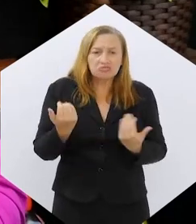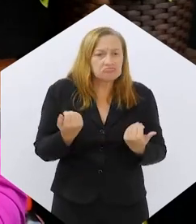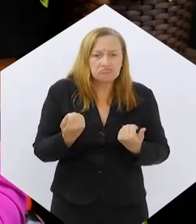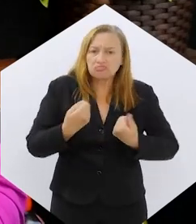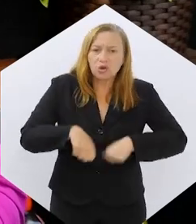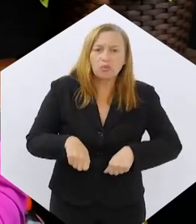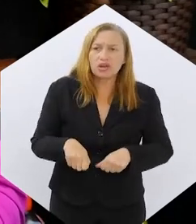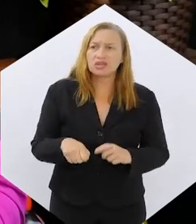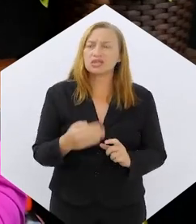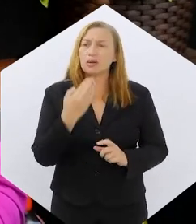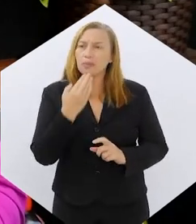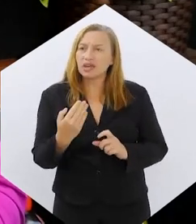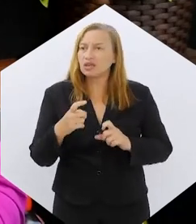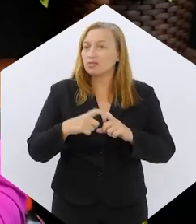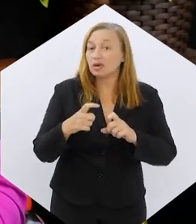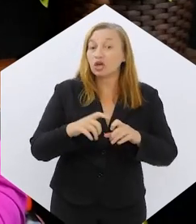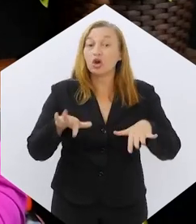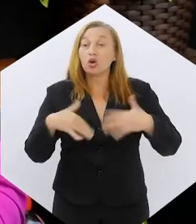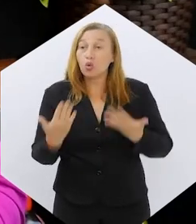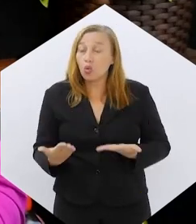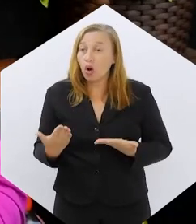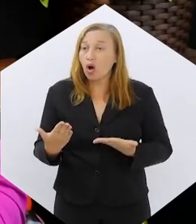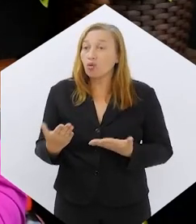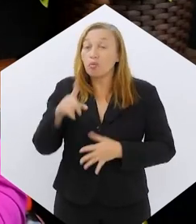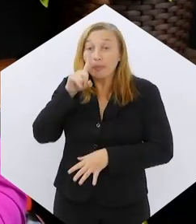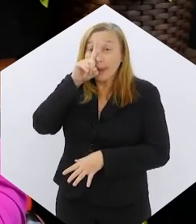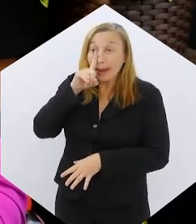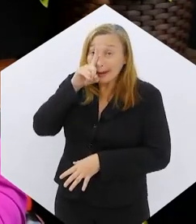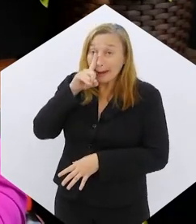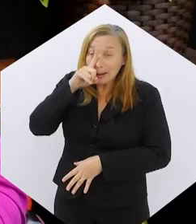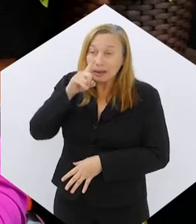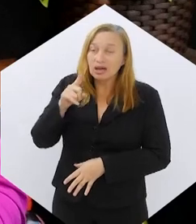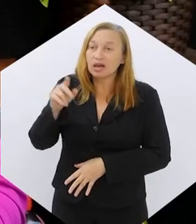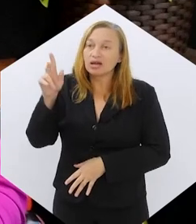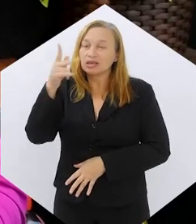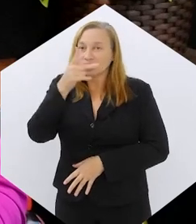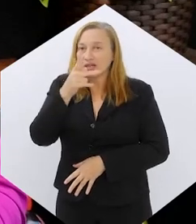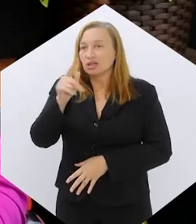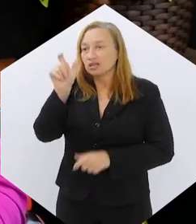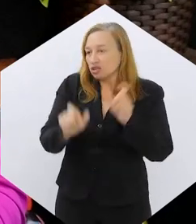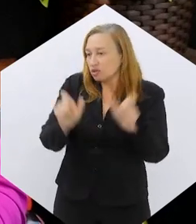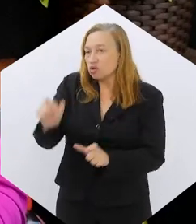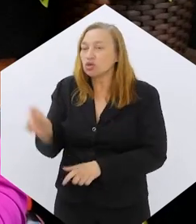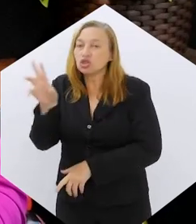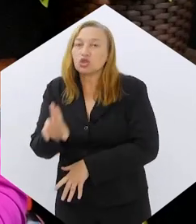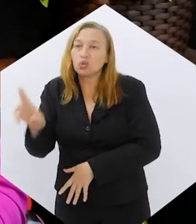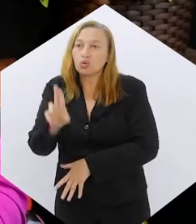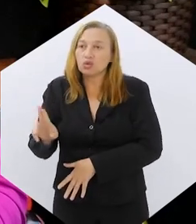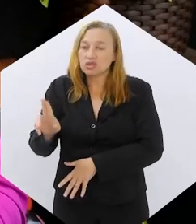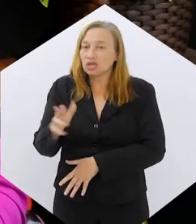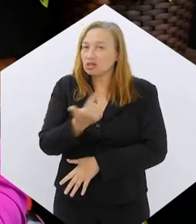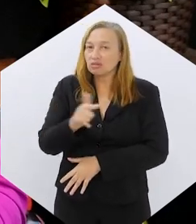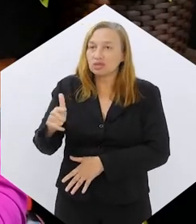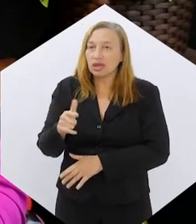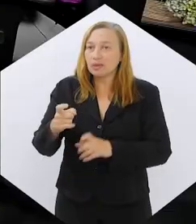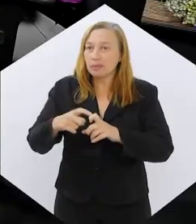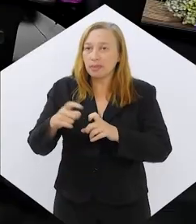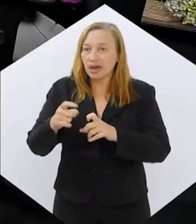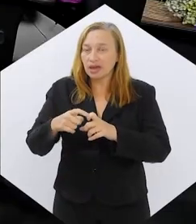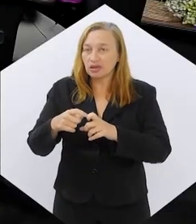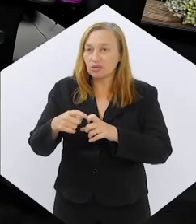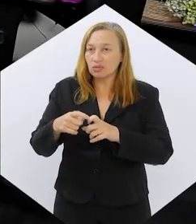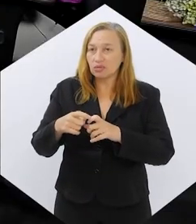e quais os riscos para quem usa esse medicamento aí sem essa indicação e esse acompanhamento aí de um médico.